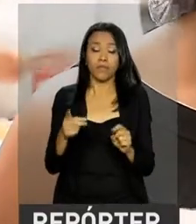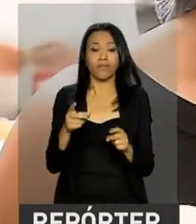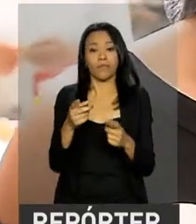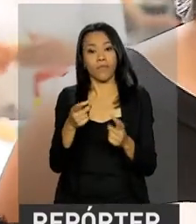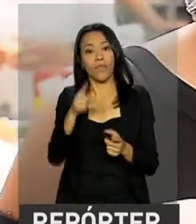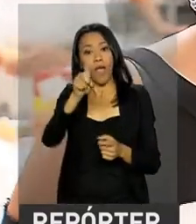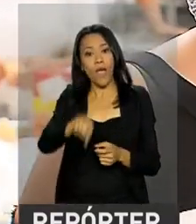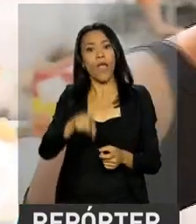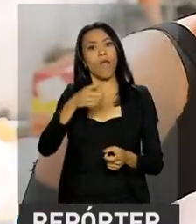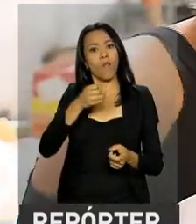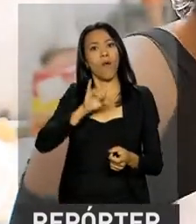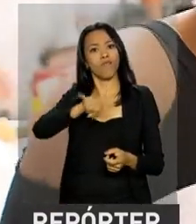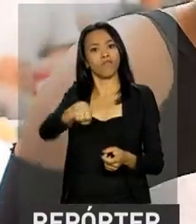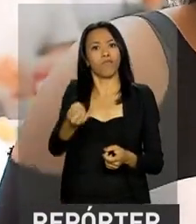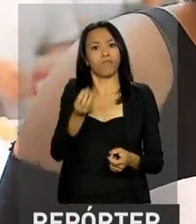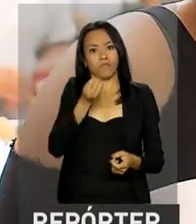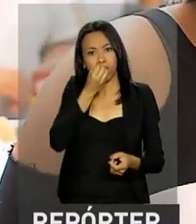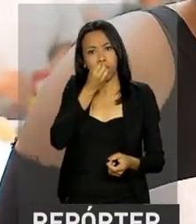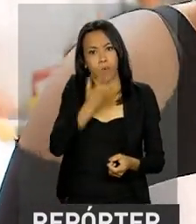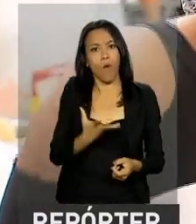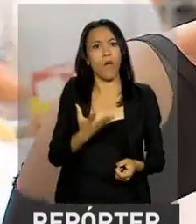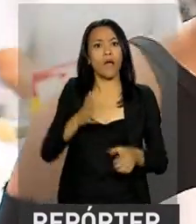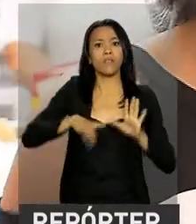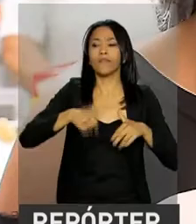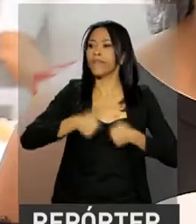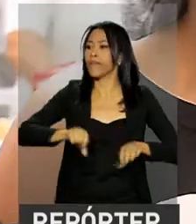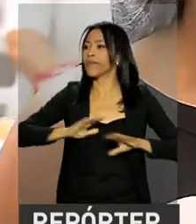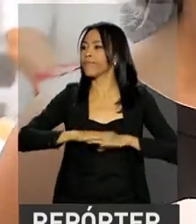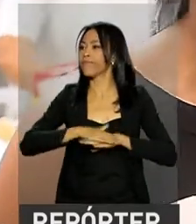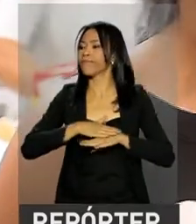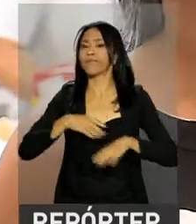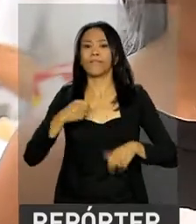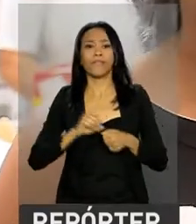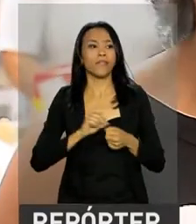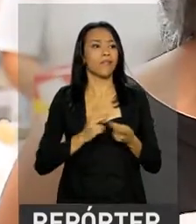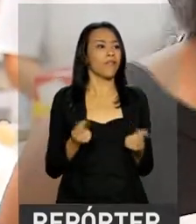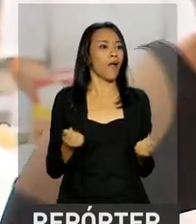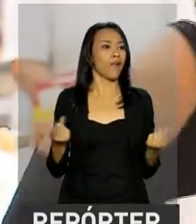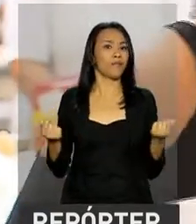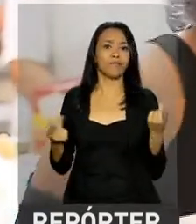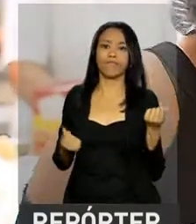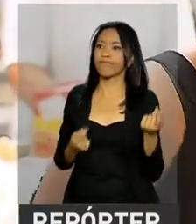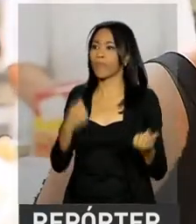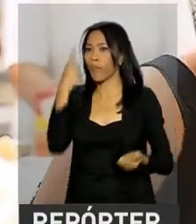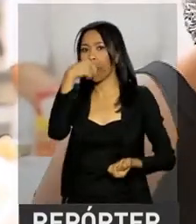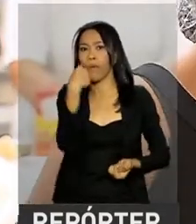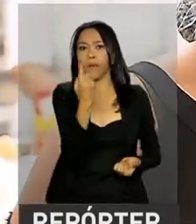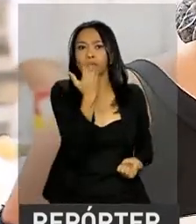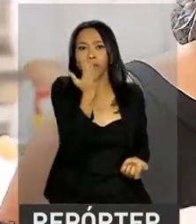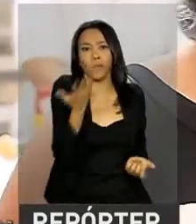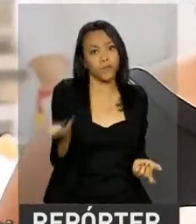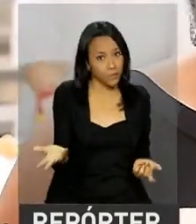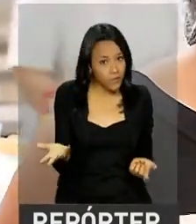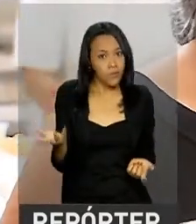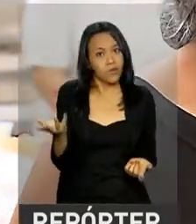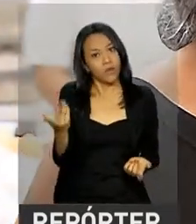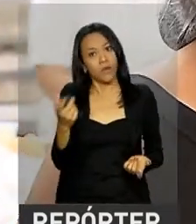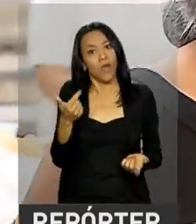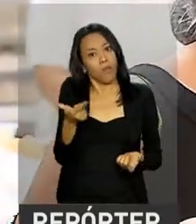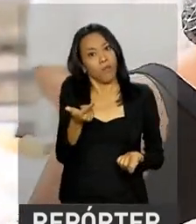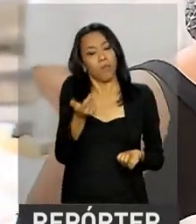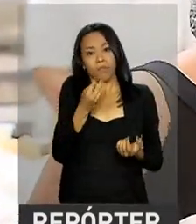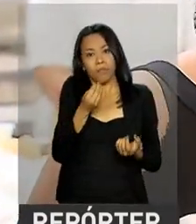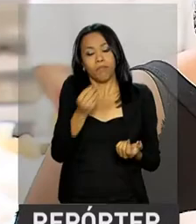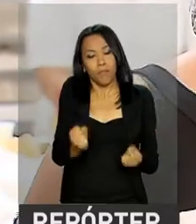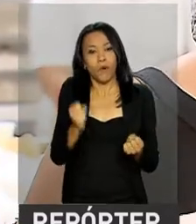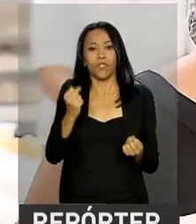isso é uma vantagem para o funcionário, porque às vezes o funcionário fica sem fazer nada, uma hora de almoço, sendo que ele pode resolver alguma coisa, pode sair mais cedo. É uma vantagem.